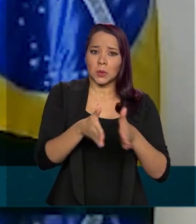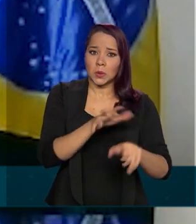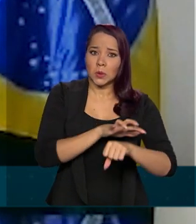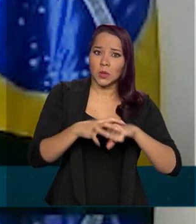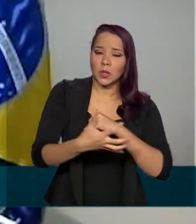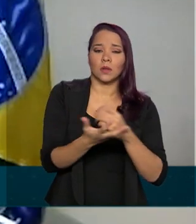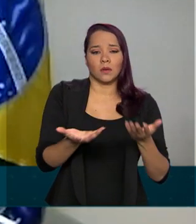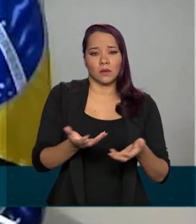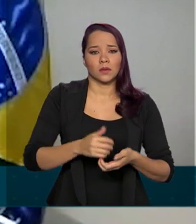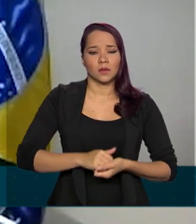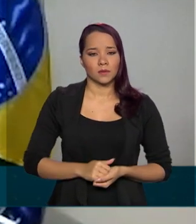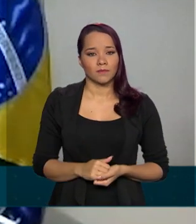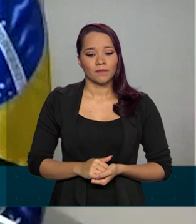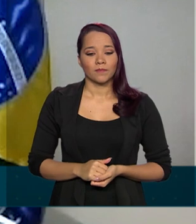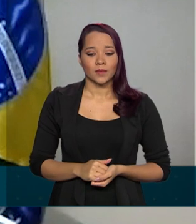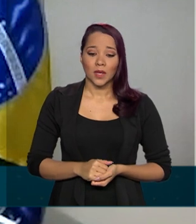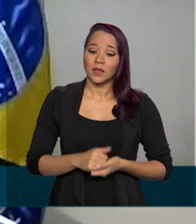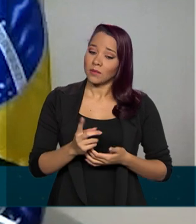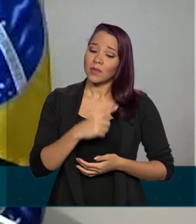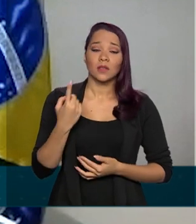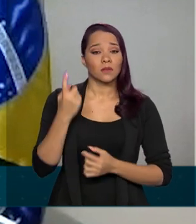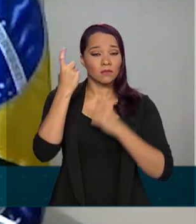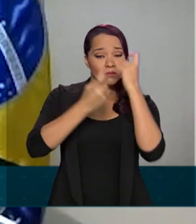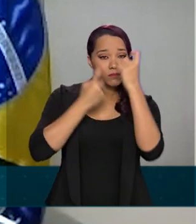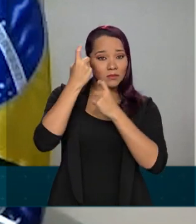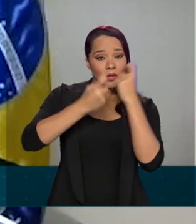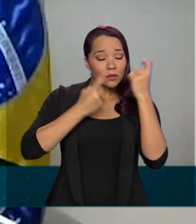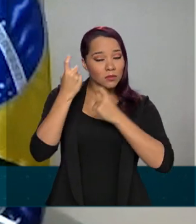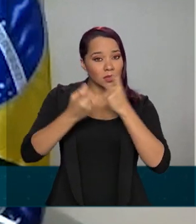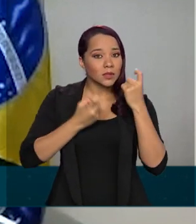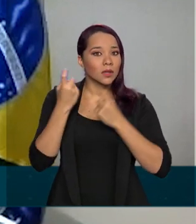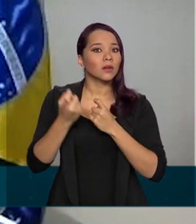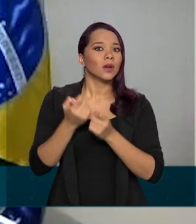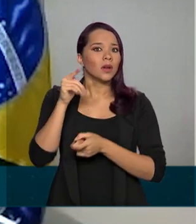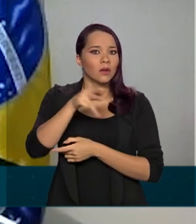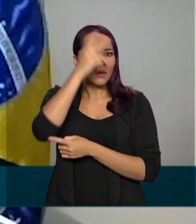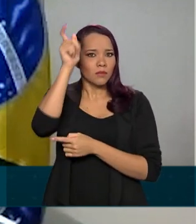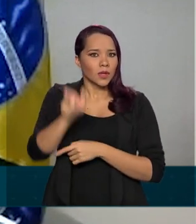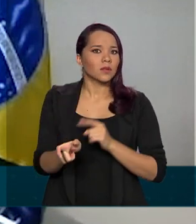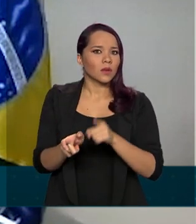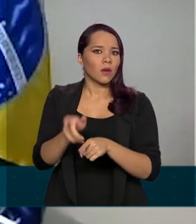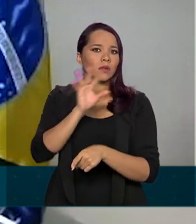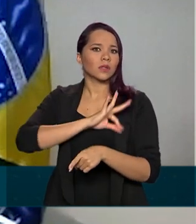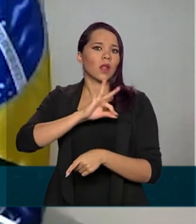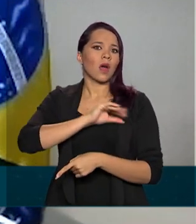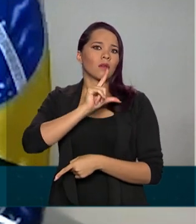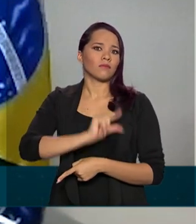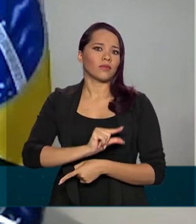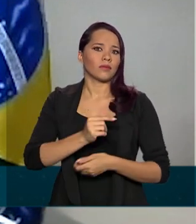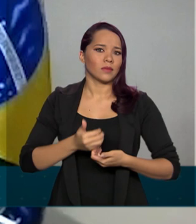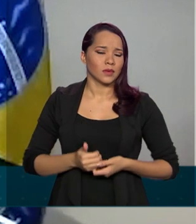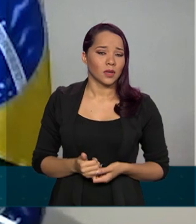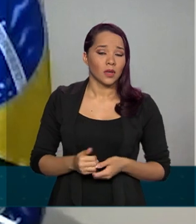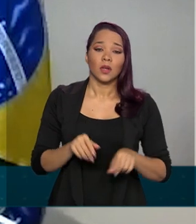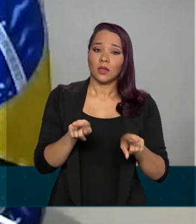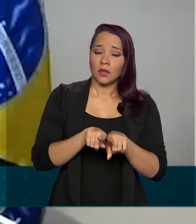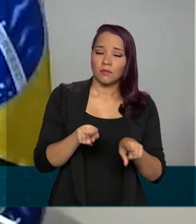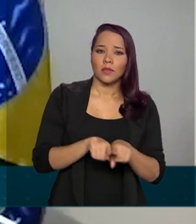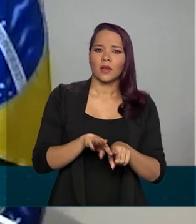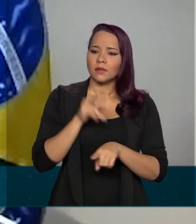precedente. Tivemos uma preocupação muito grande com o consumidor de baixa renda. E também